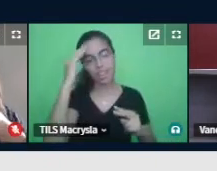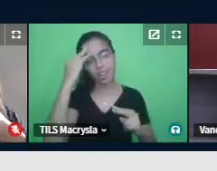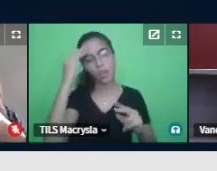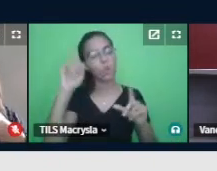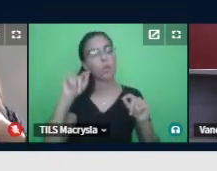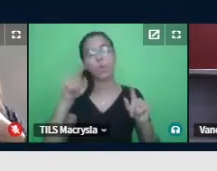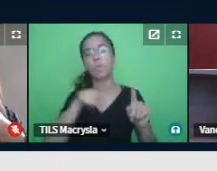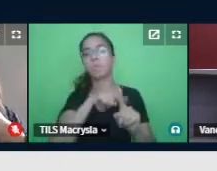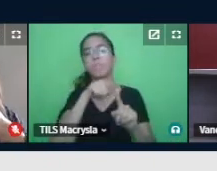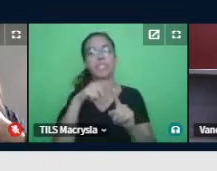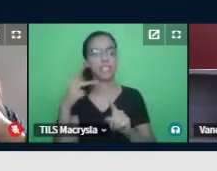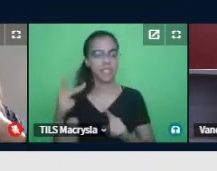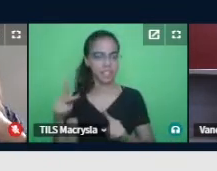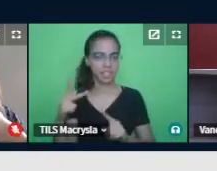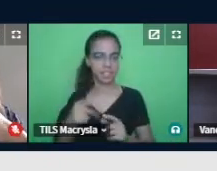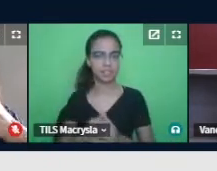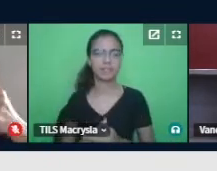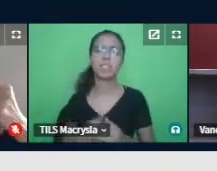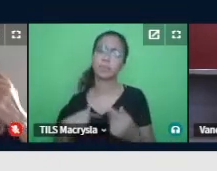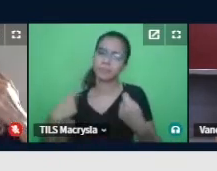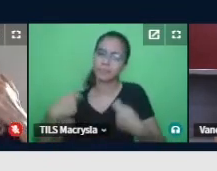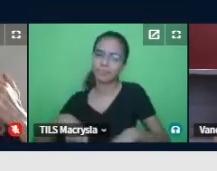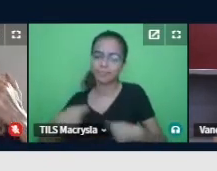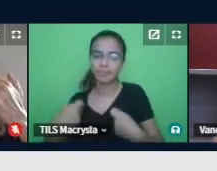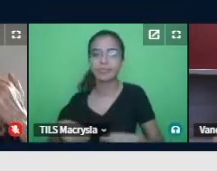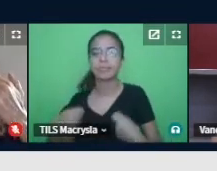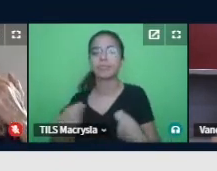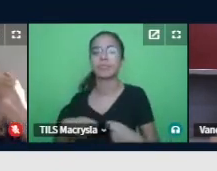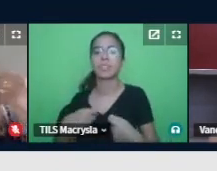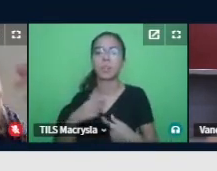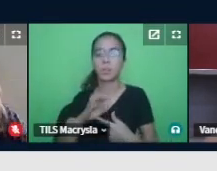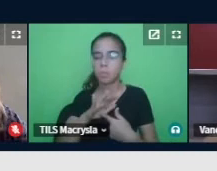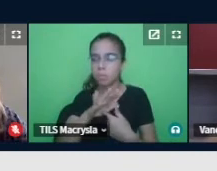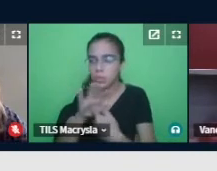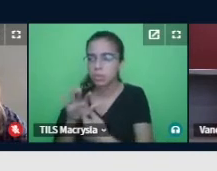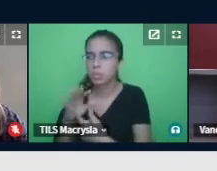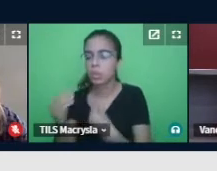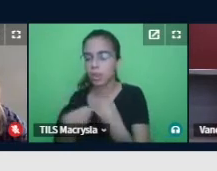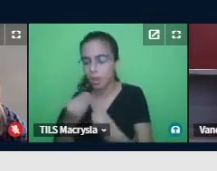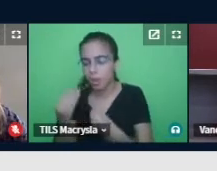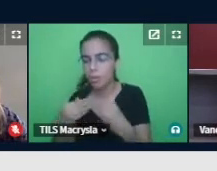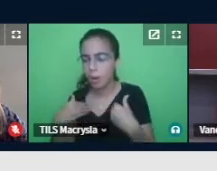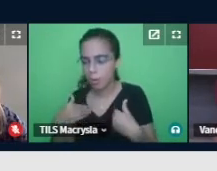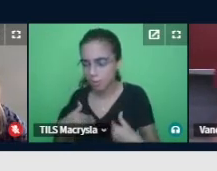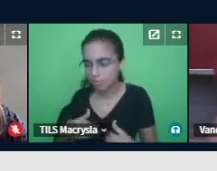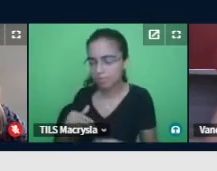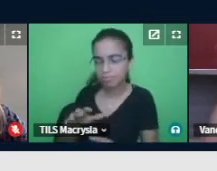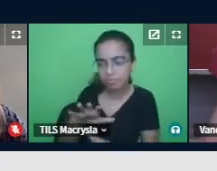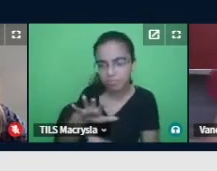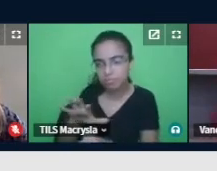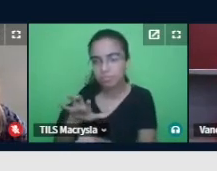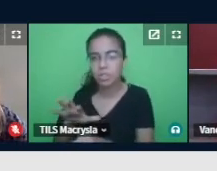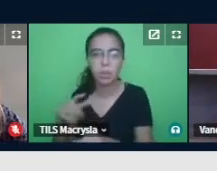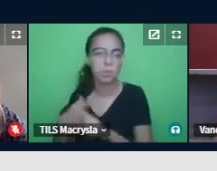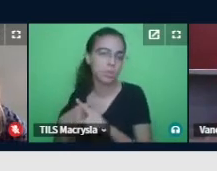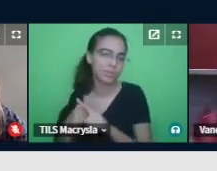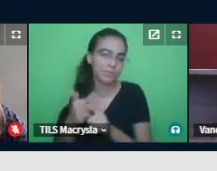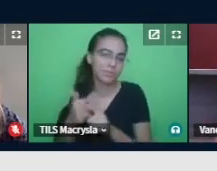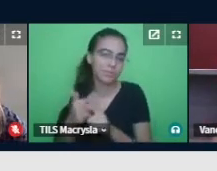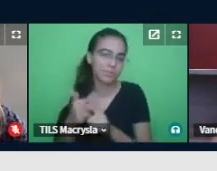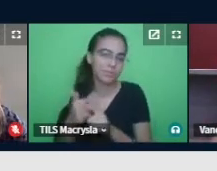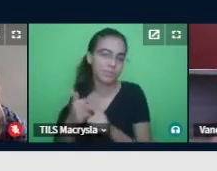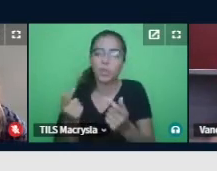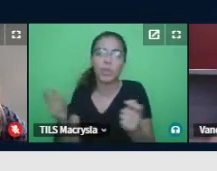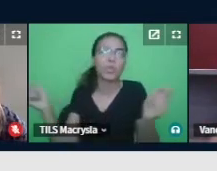Eu tive que intervir bastante nas questões comportamentais, né, porque senão não tinha pesquisa, não tinha jeito.